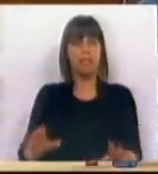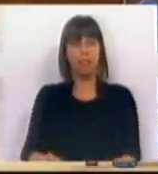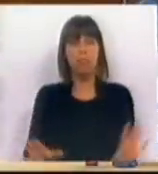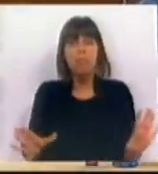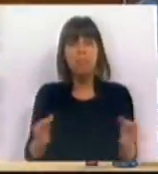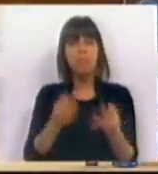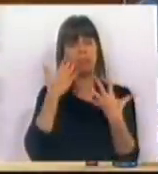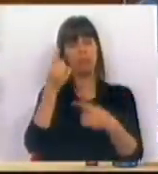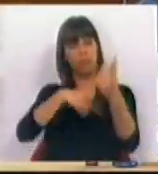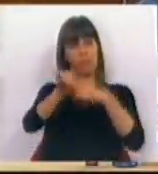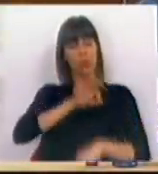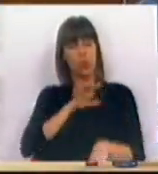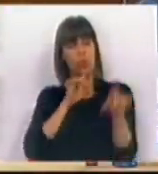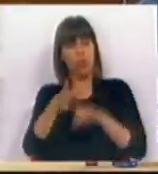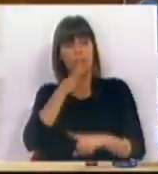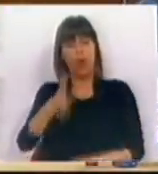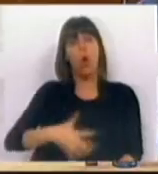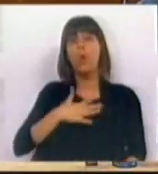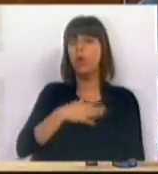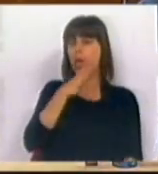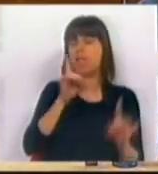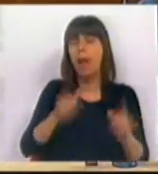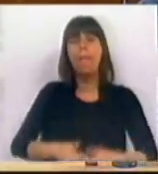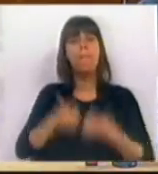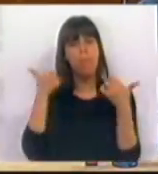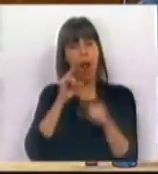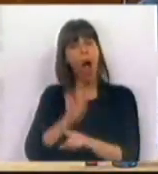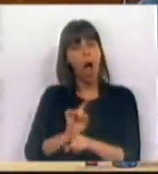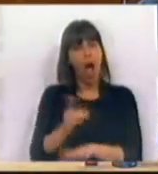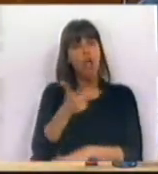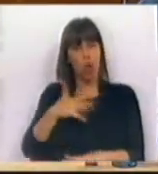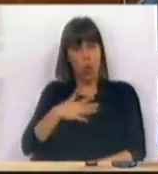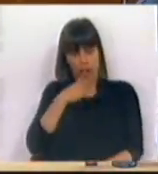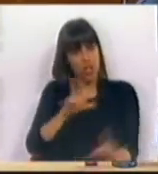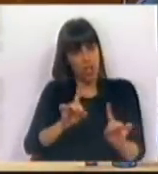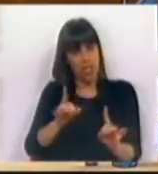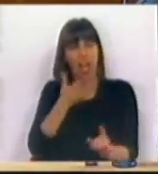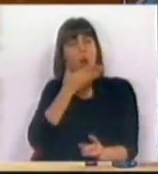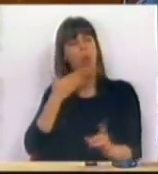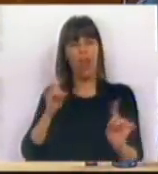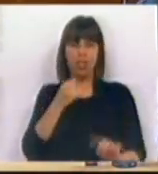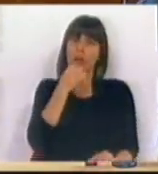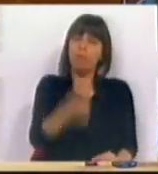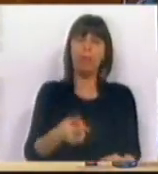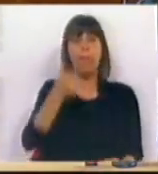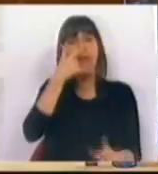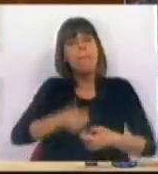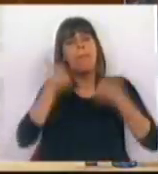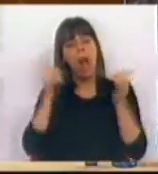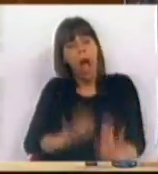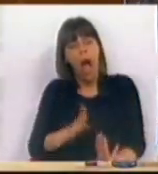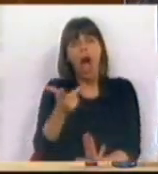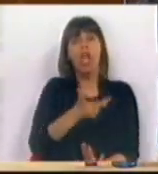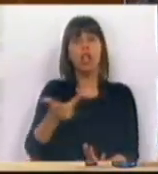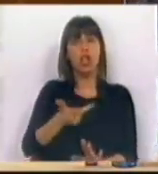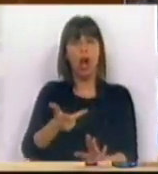Mas, evidentemente, o Sr. Deputado não quis dizer que era melhor ter cá a troika. Não lhe dava jeito dizer que era melhor ter cá a